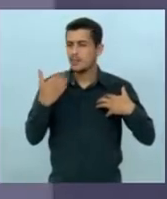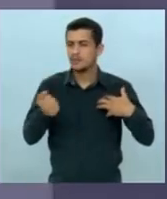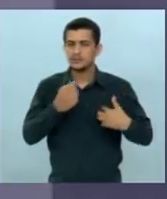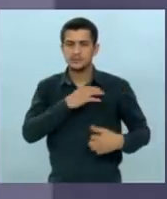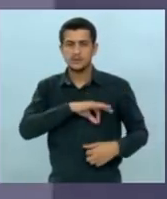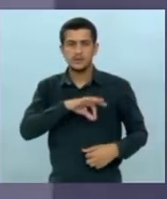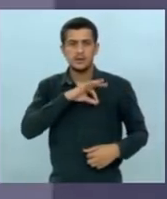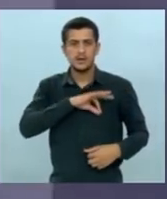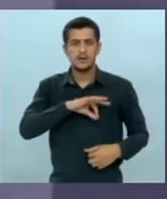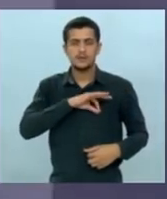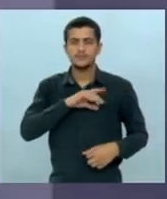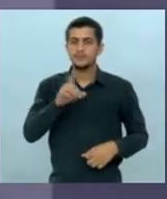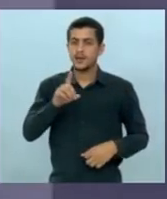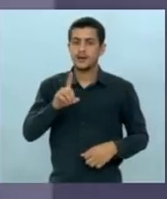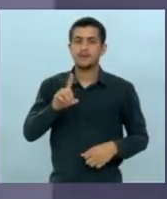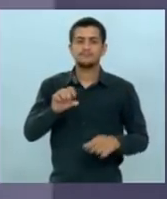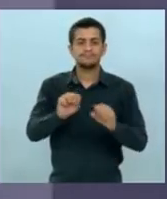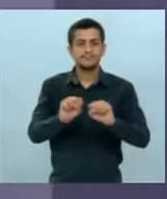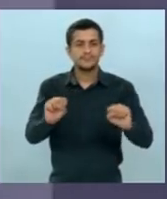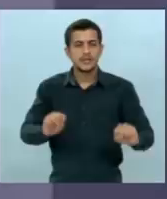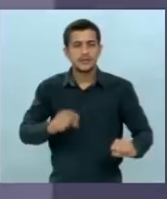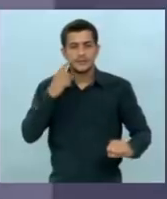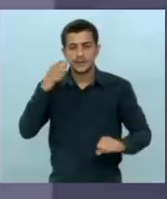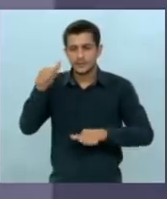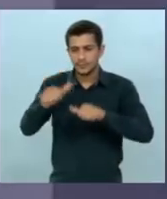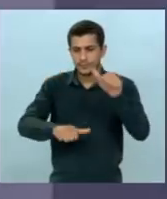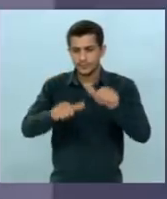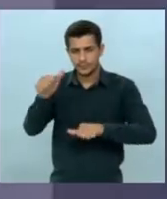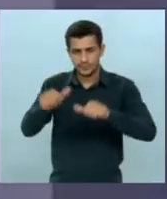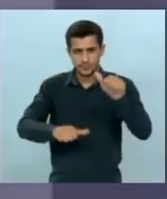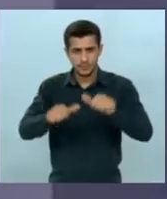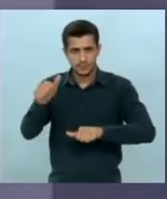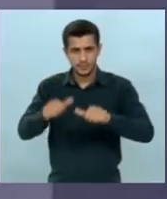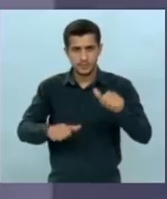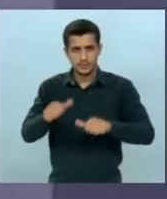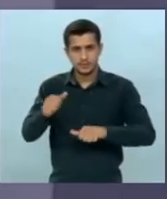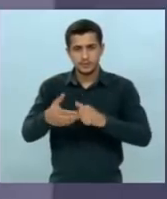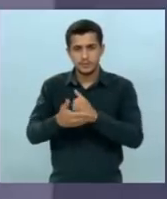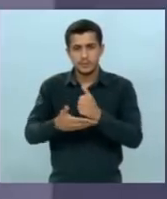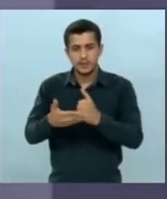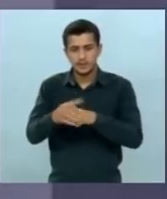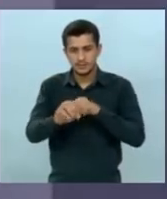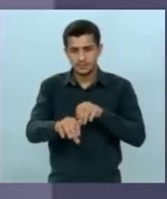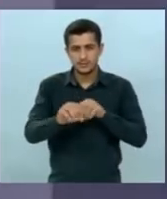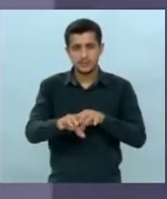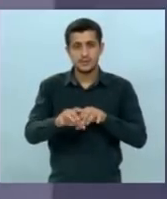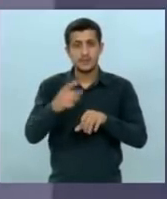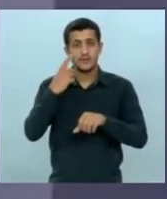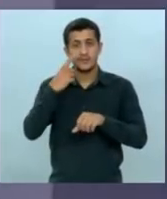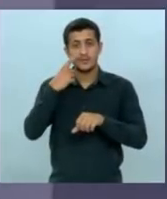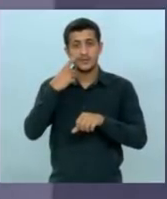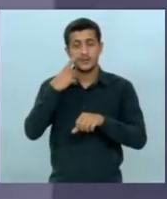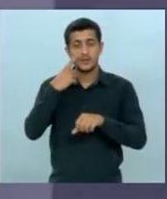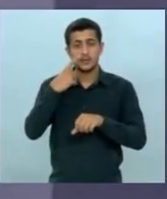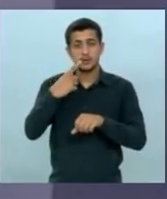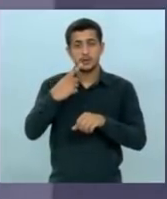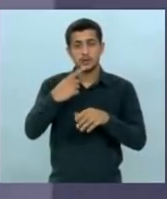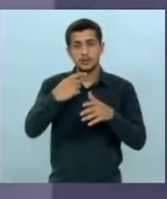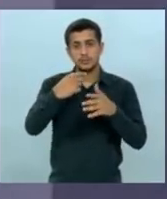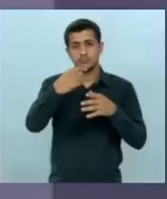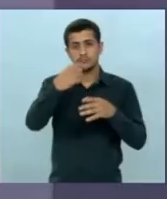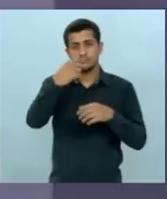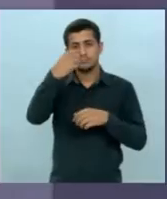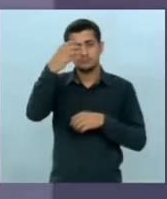depois o sistema nacional de avaliação do ensino básico colocou o estado de Mato Grosso do Sul em terceiro